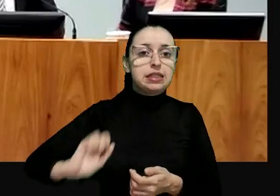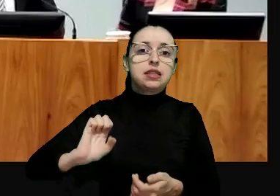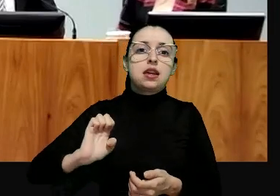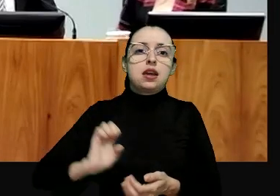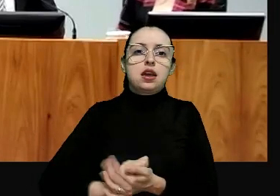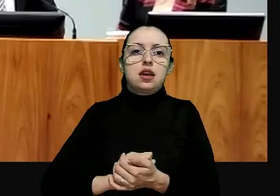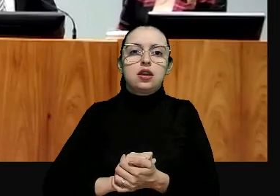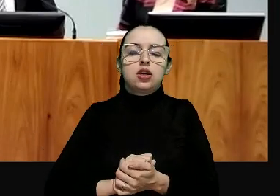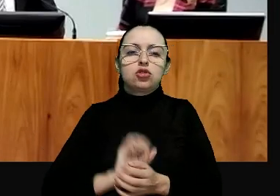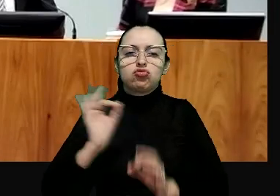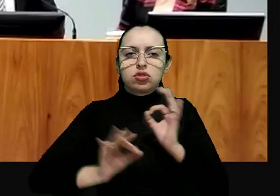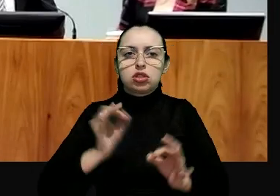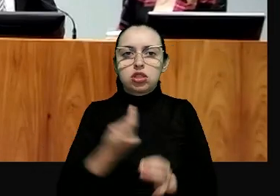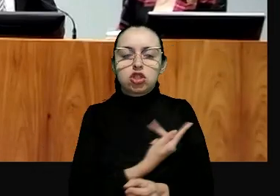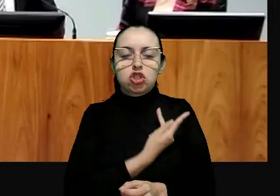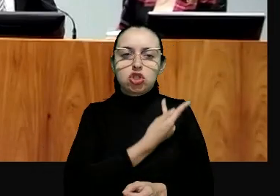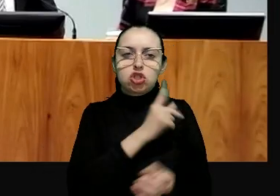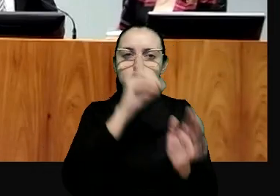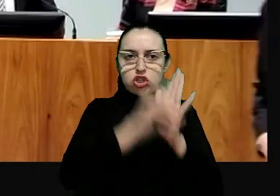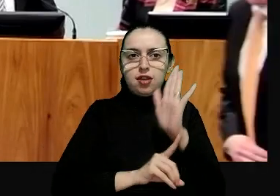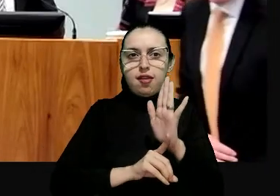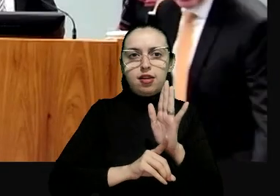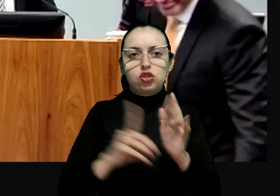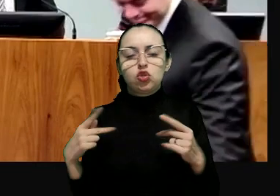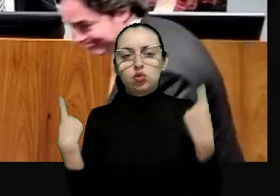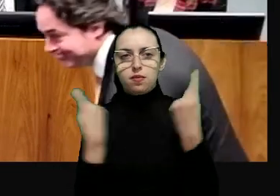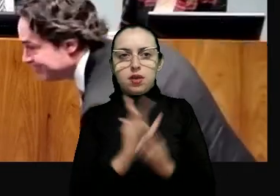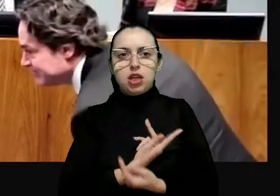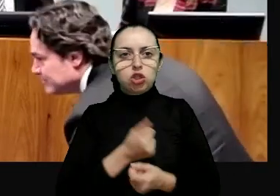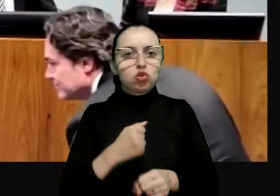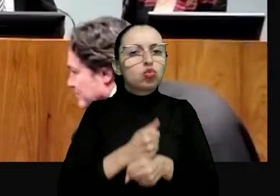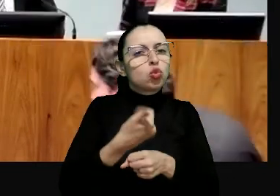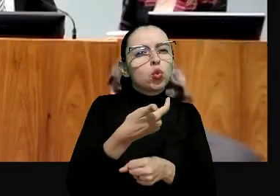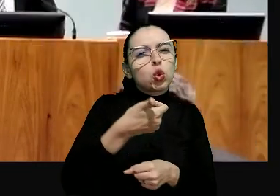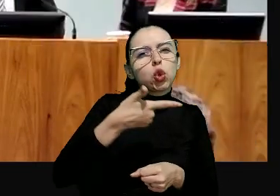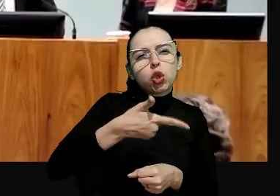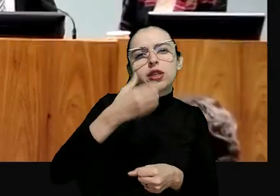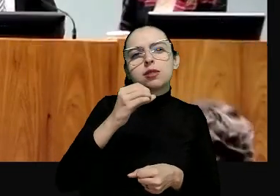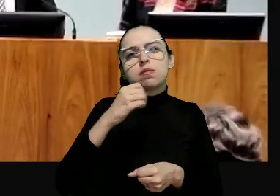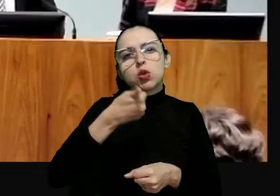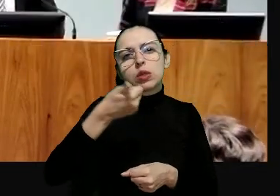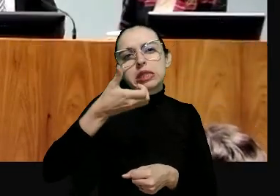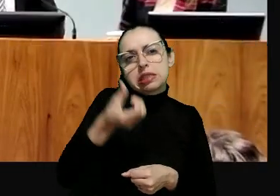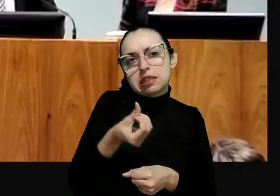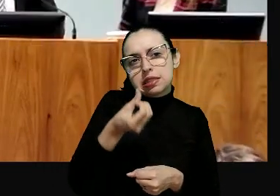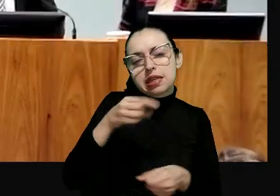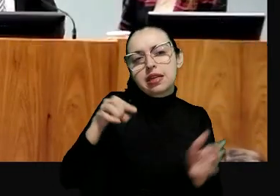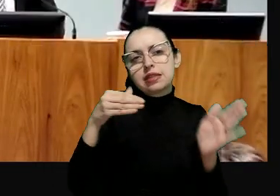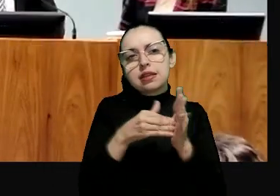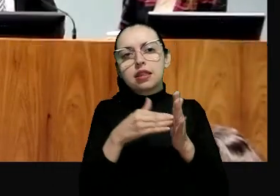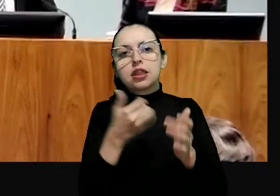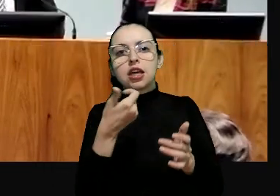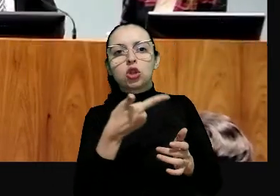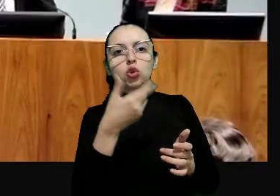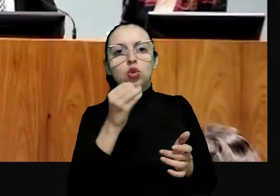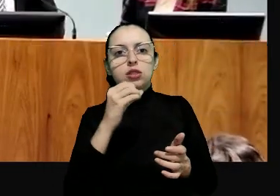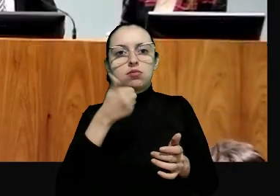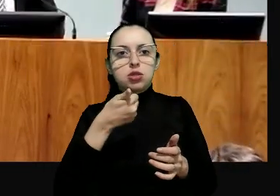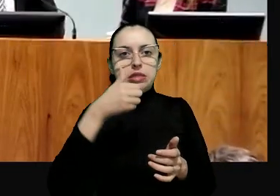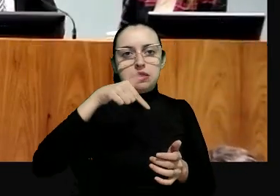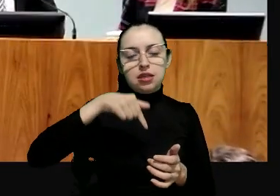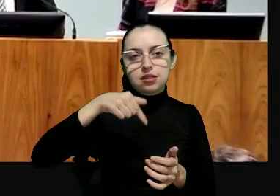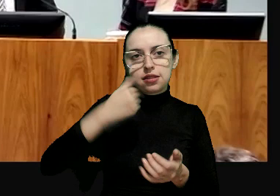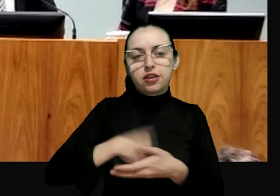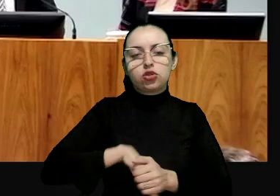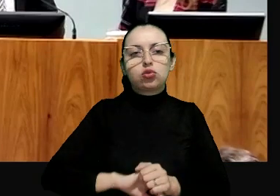o cargo de secretário especial de Direitos Humanos do Brasil de junho de 2016 a novembro de 2017 doutor e mestre de Direito pela PUC de São Paulo com